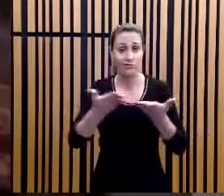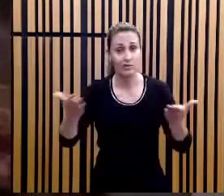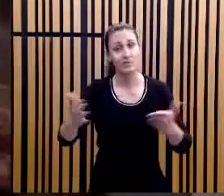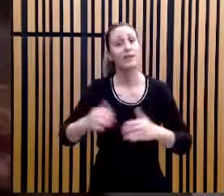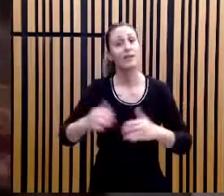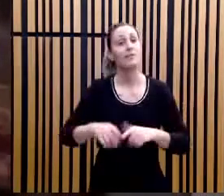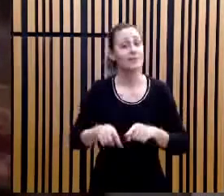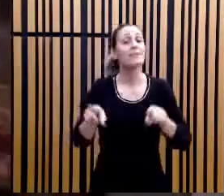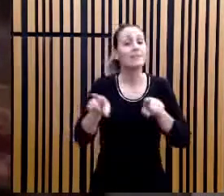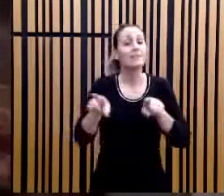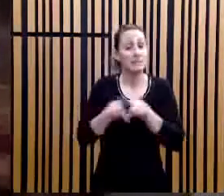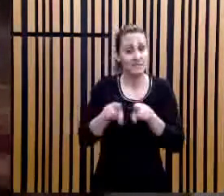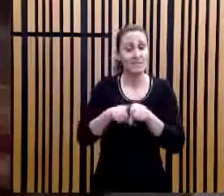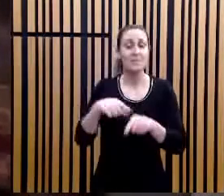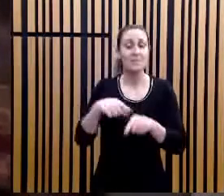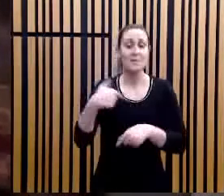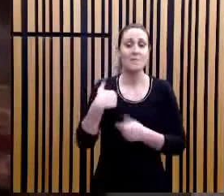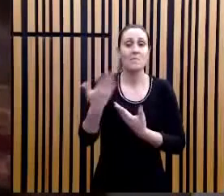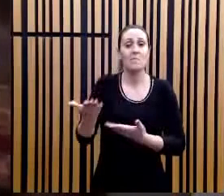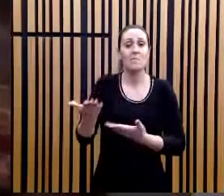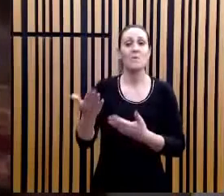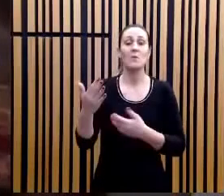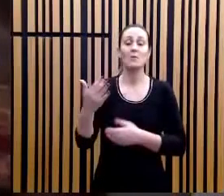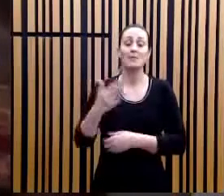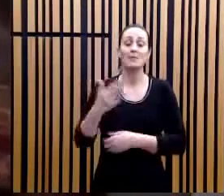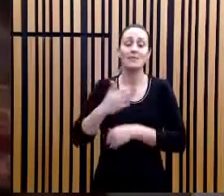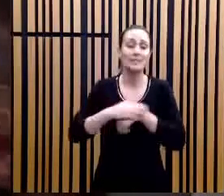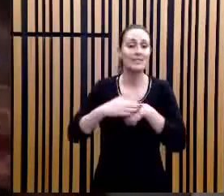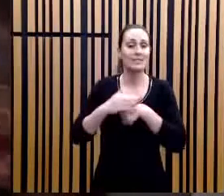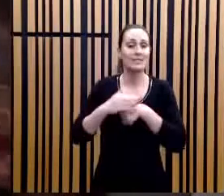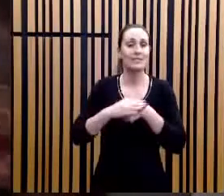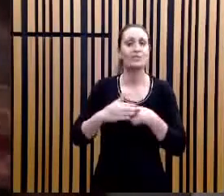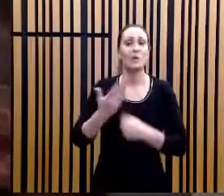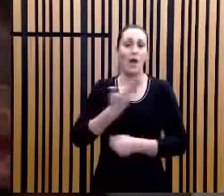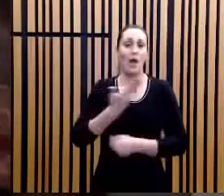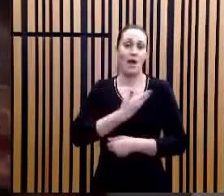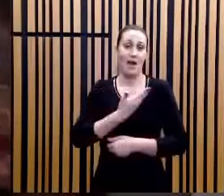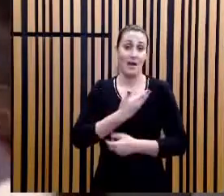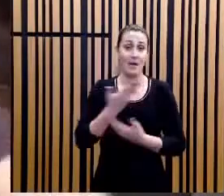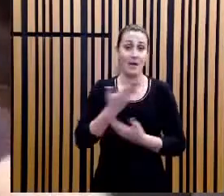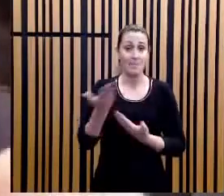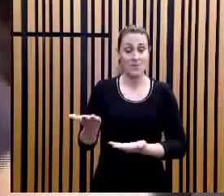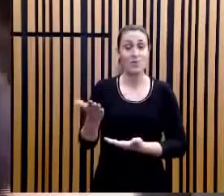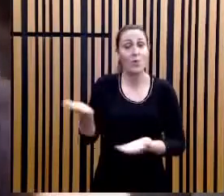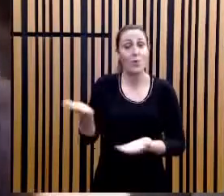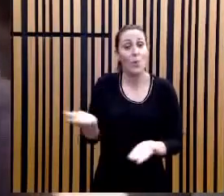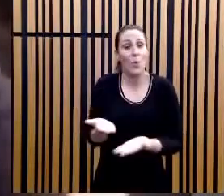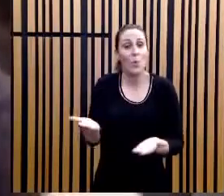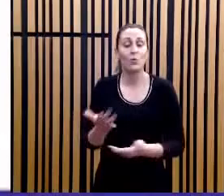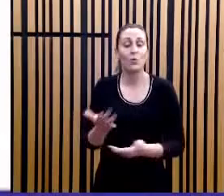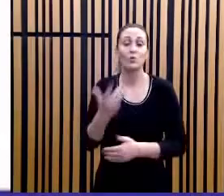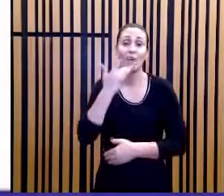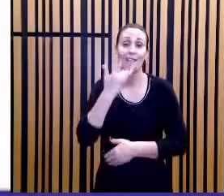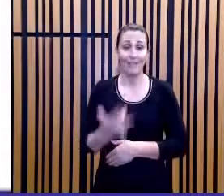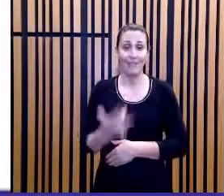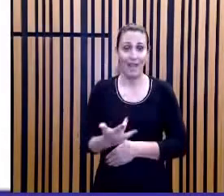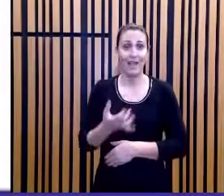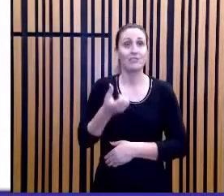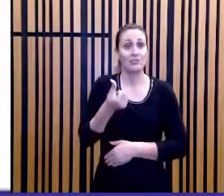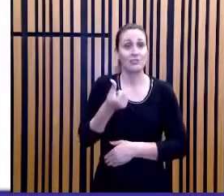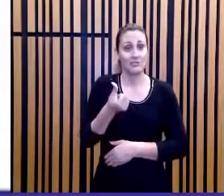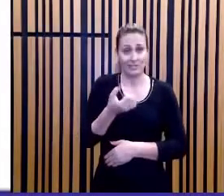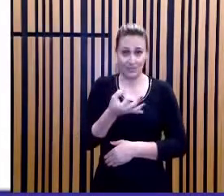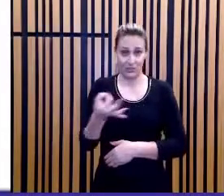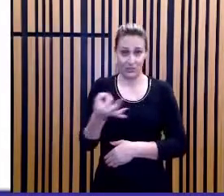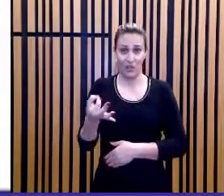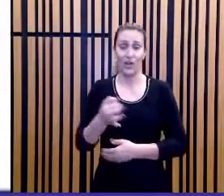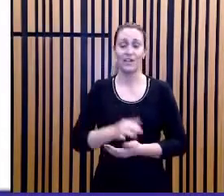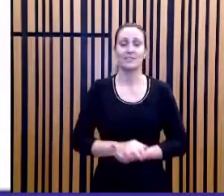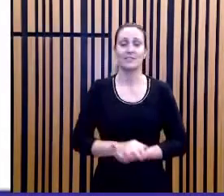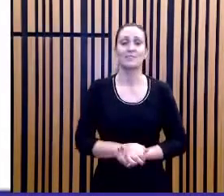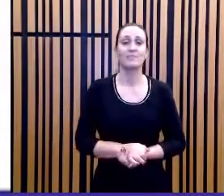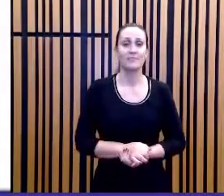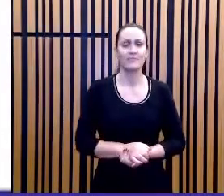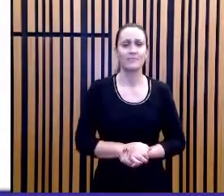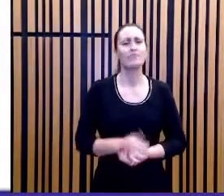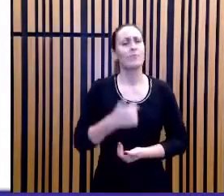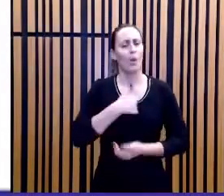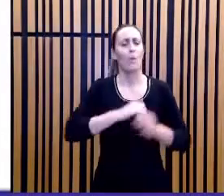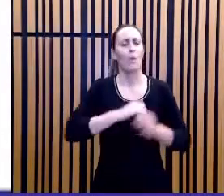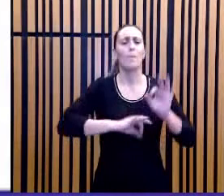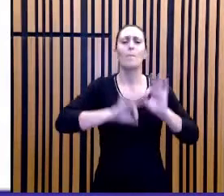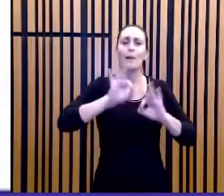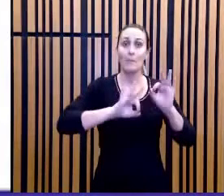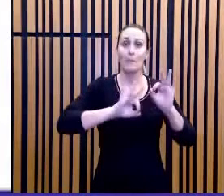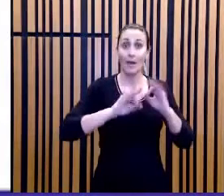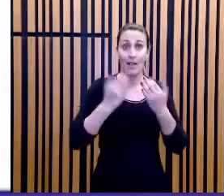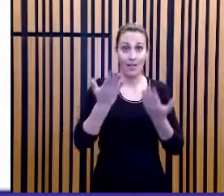fala do meu querido amigo professor Noslen, que vem aí às 18 horas e 5 minutos. Eu preparei para vocês alguns slides